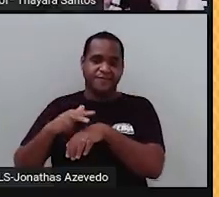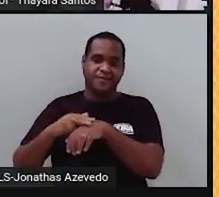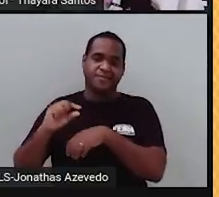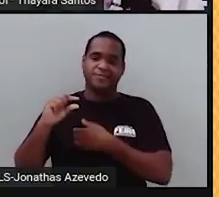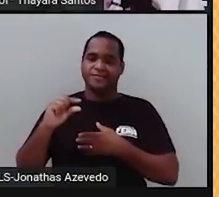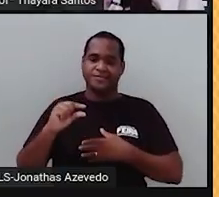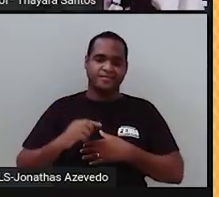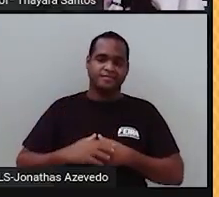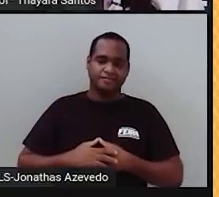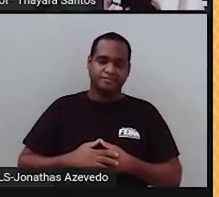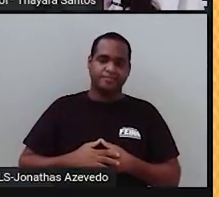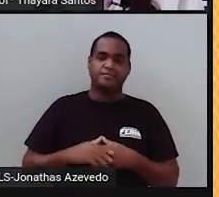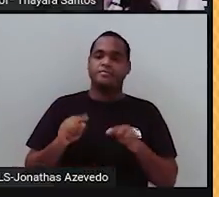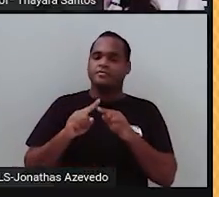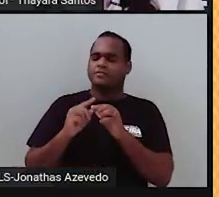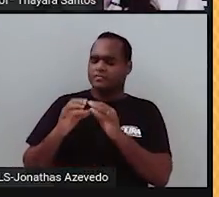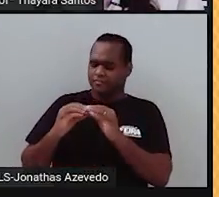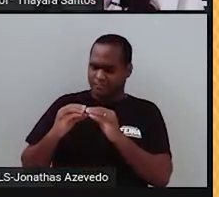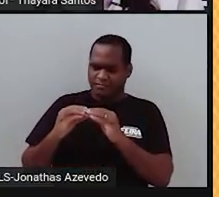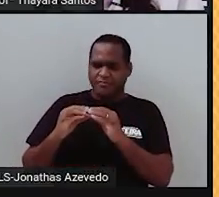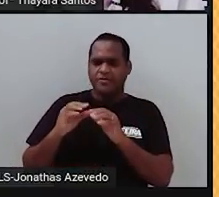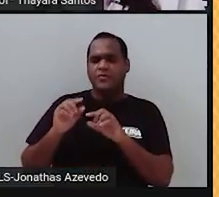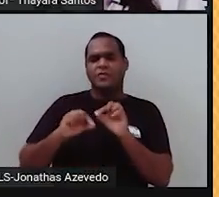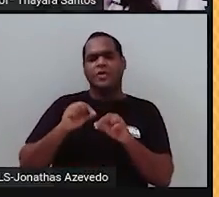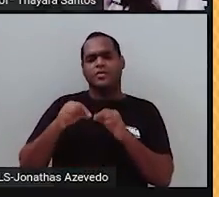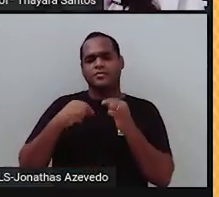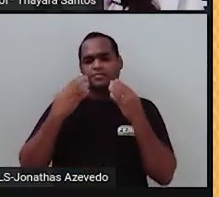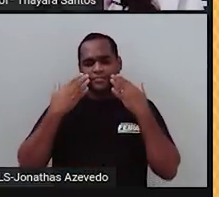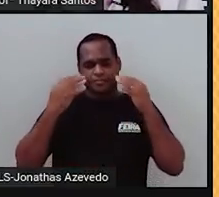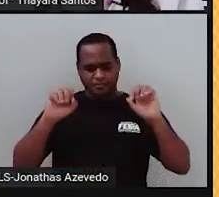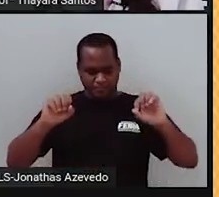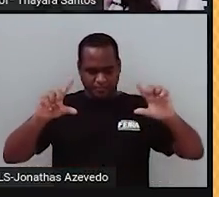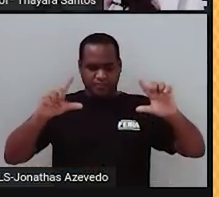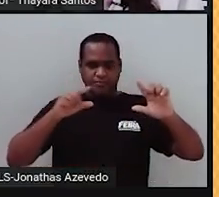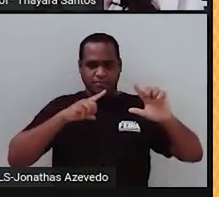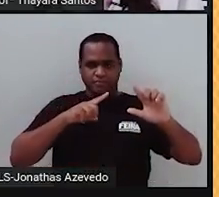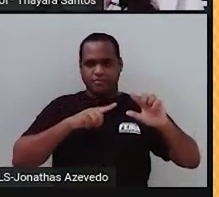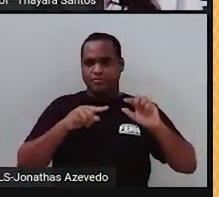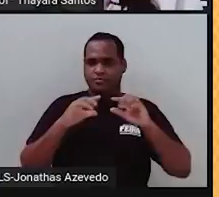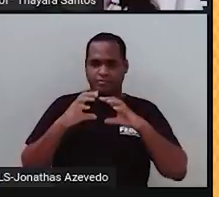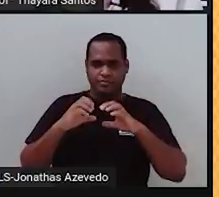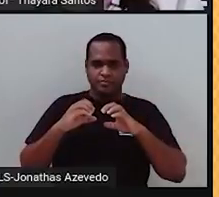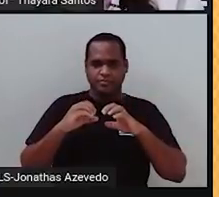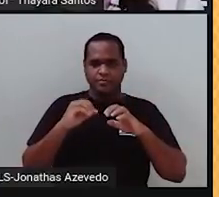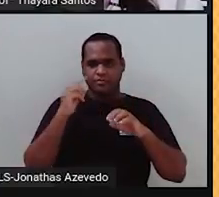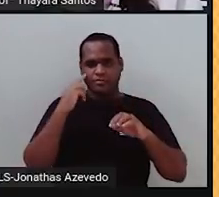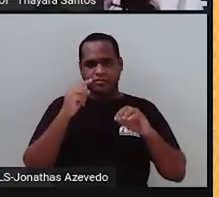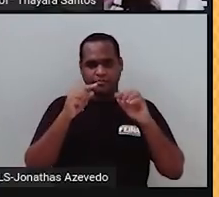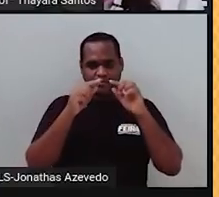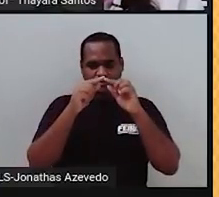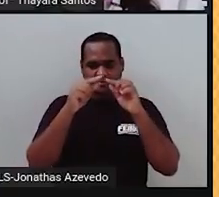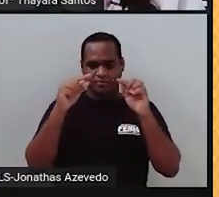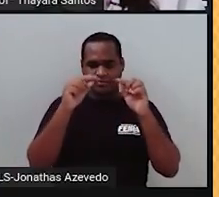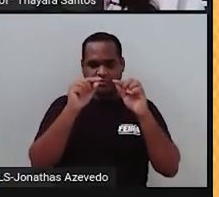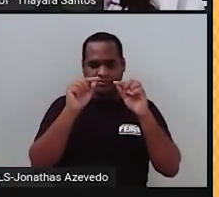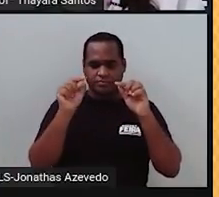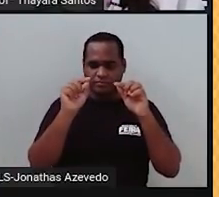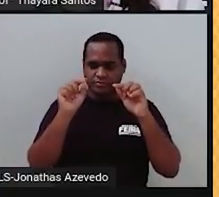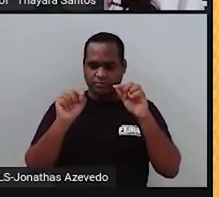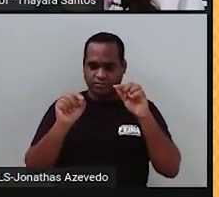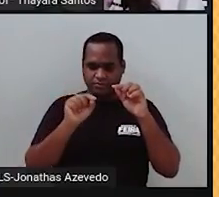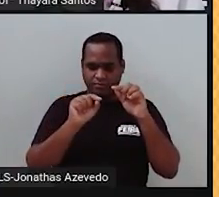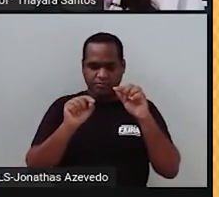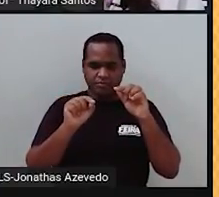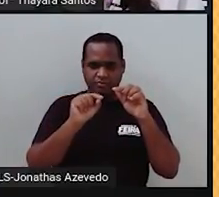textura, ele representou aqui, nesse quadro, as que são rugosas por esse retângulo tracejado. Então, a gente